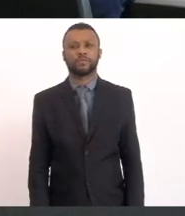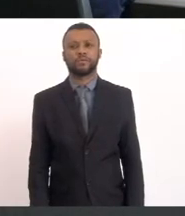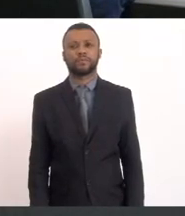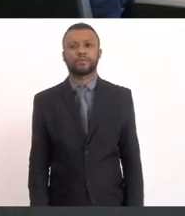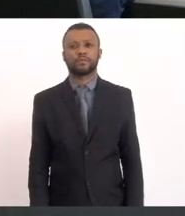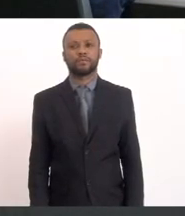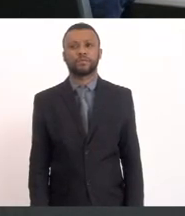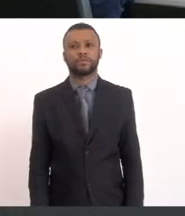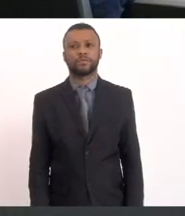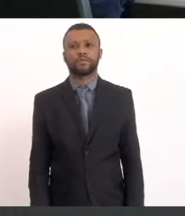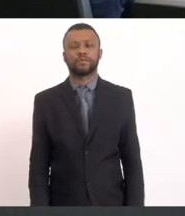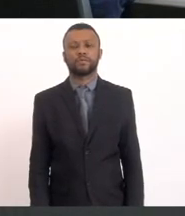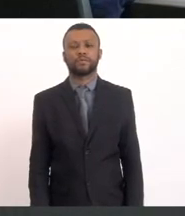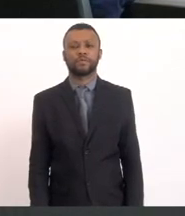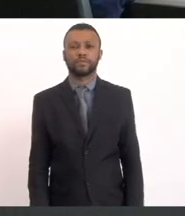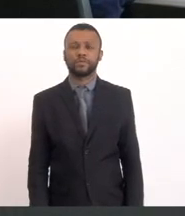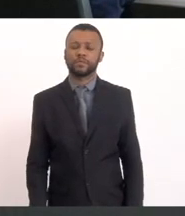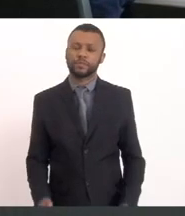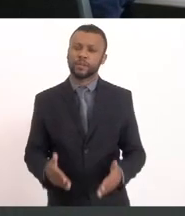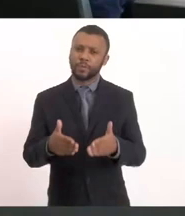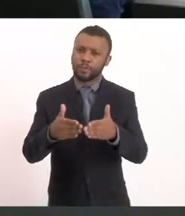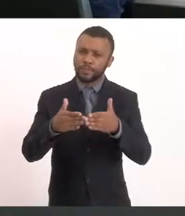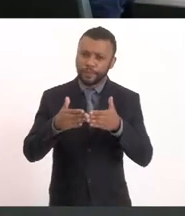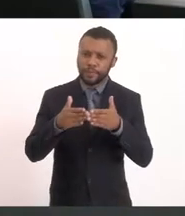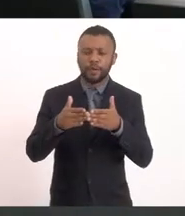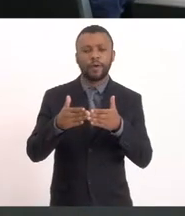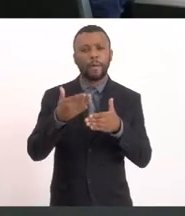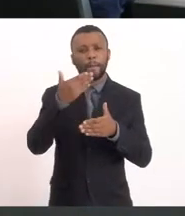Pessoal da TV Alerja Por gentileza Se possível